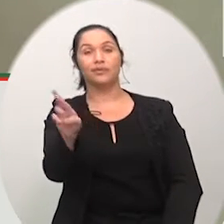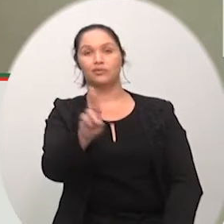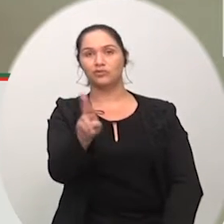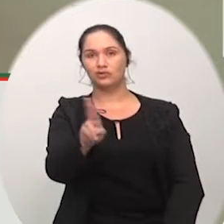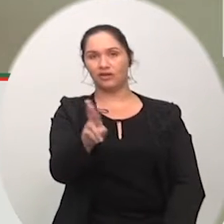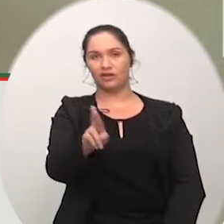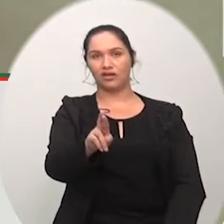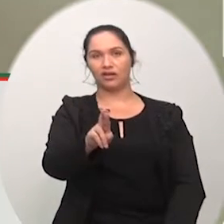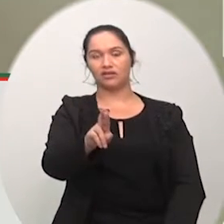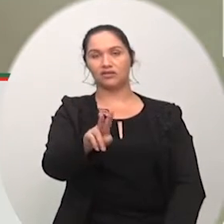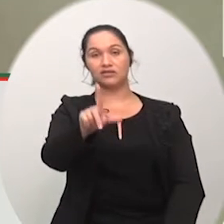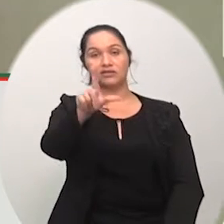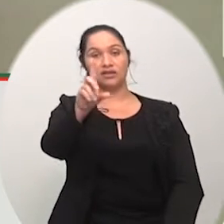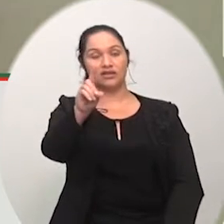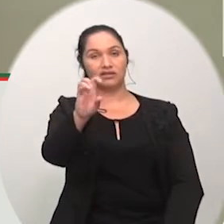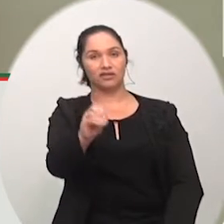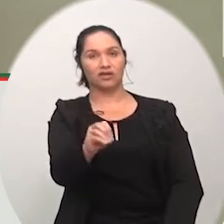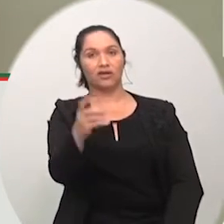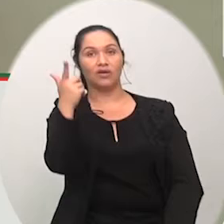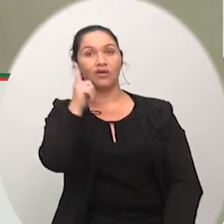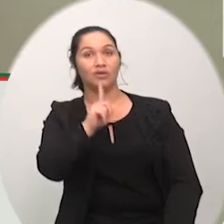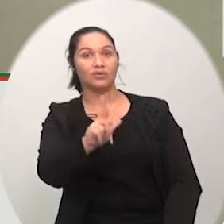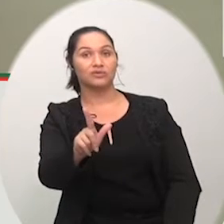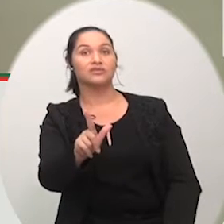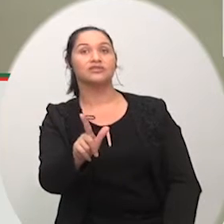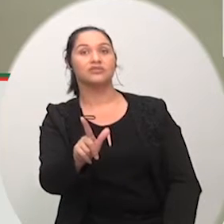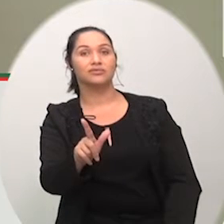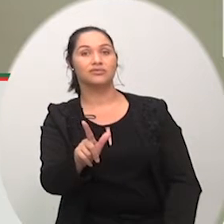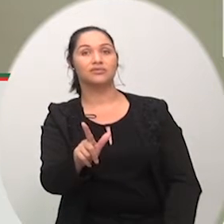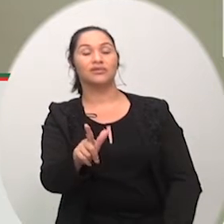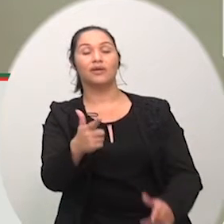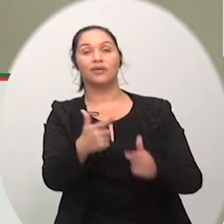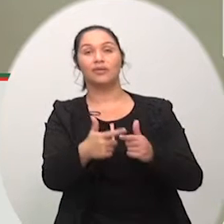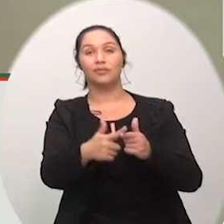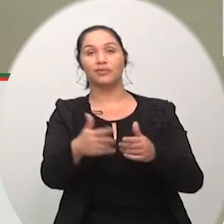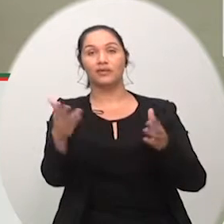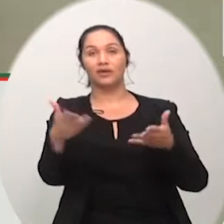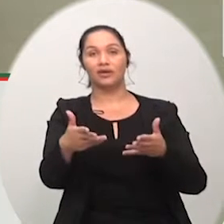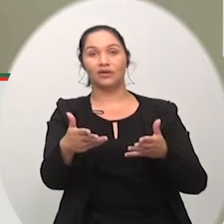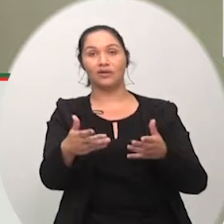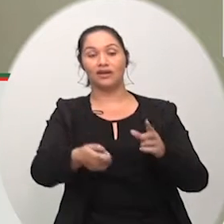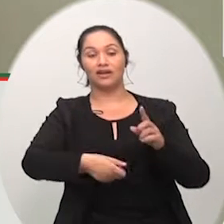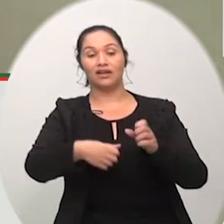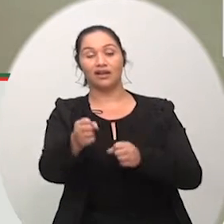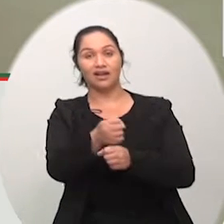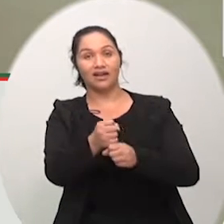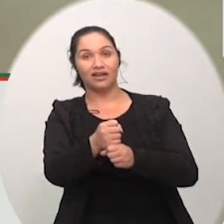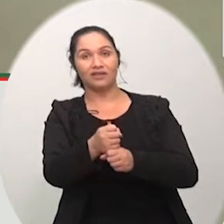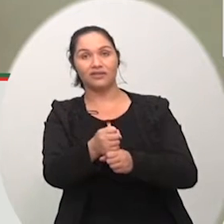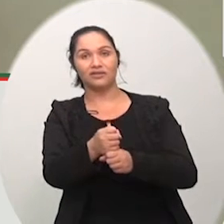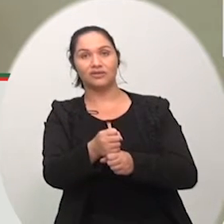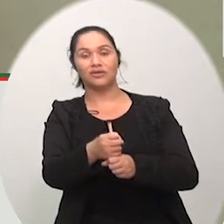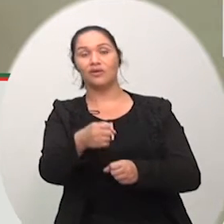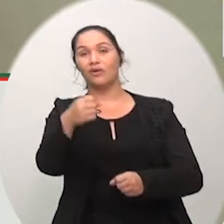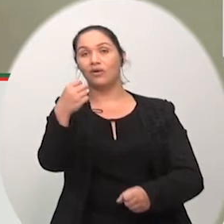por ano de incentivo à inovação na nossa cidade no final de 2017